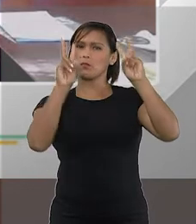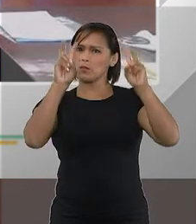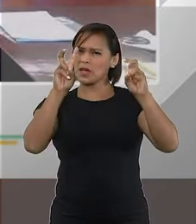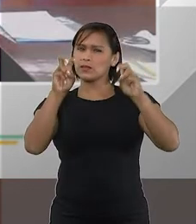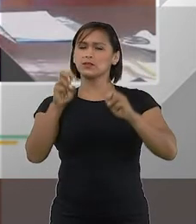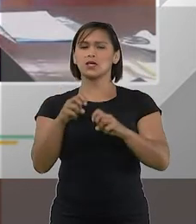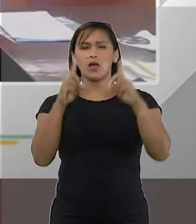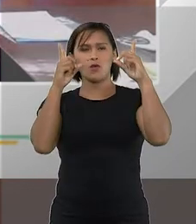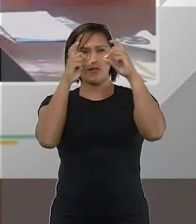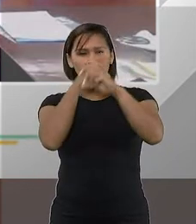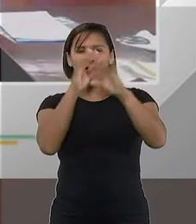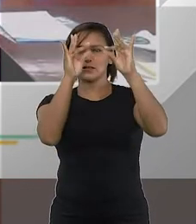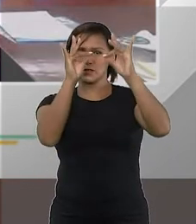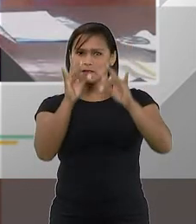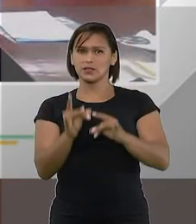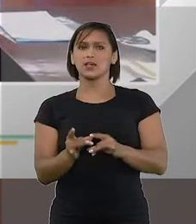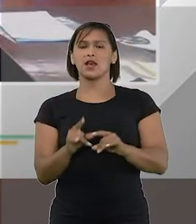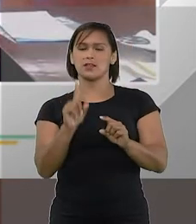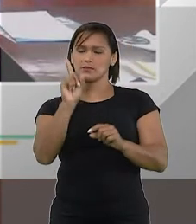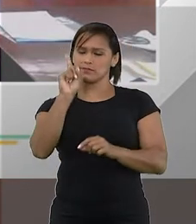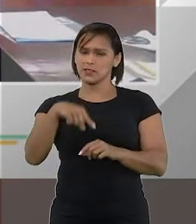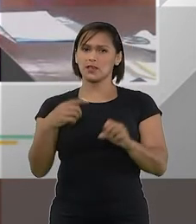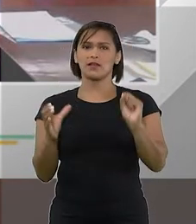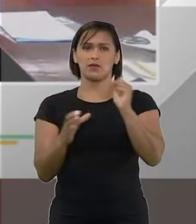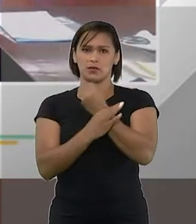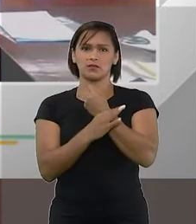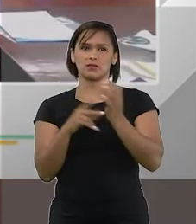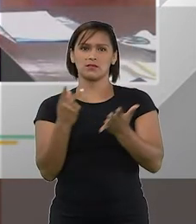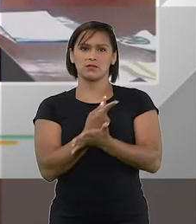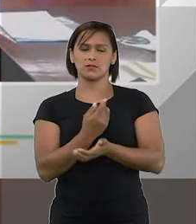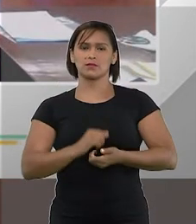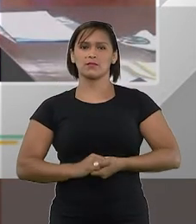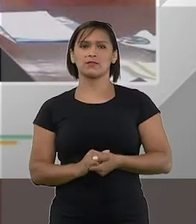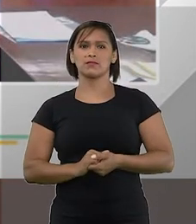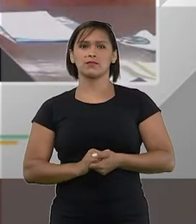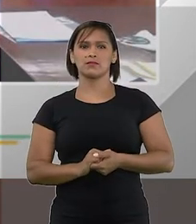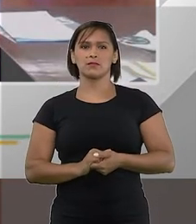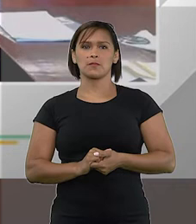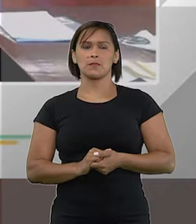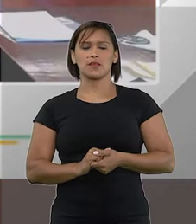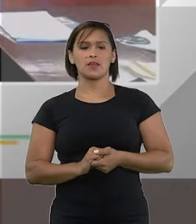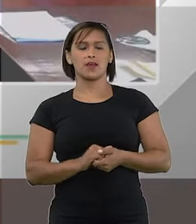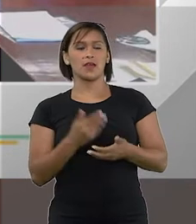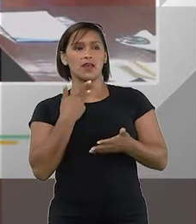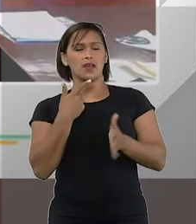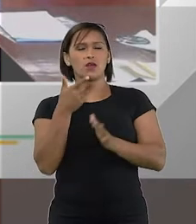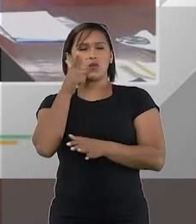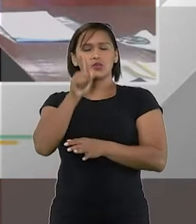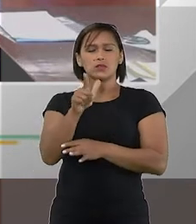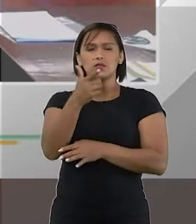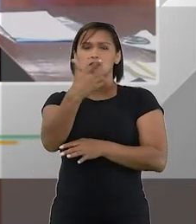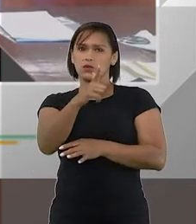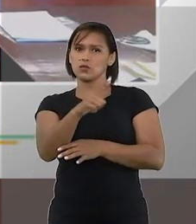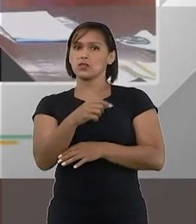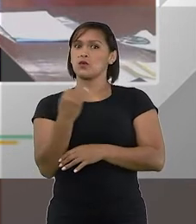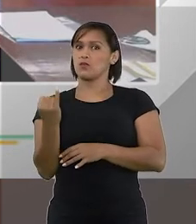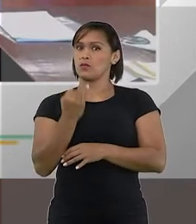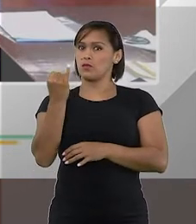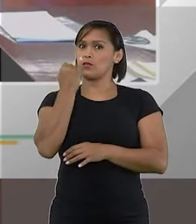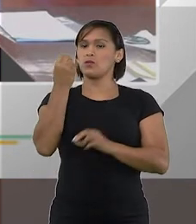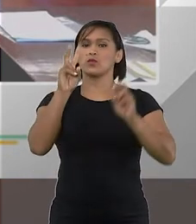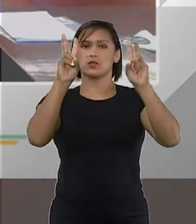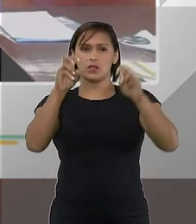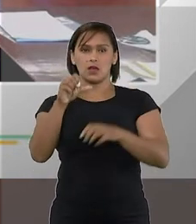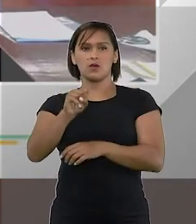um tema tão candente e delicado trouxe essa segurança enfim tanto faz vencer ou ser vencido o importante é